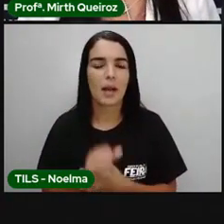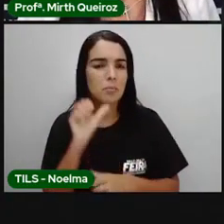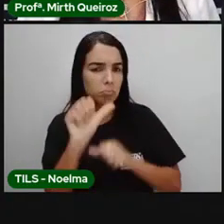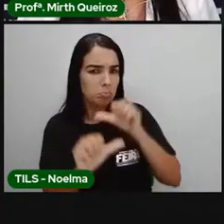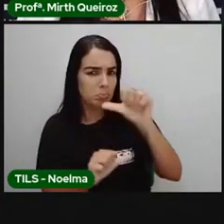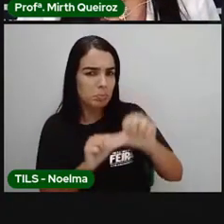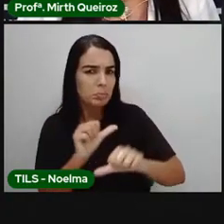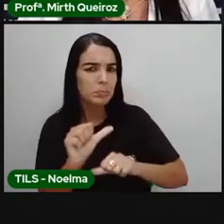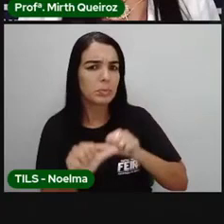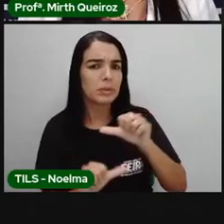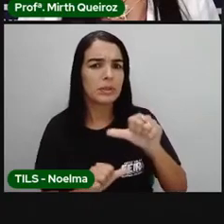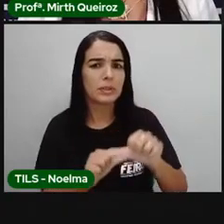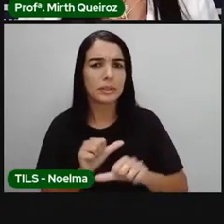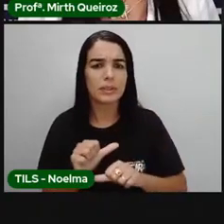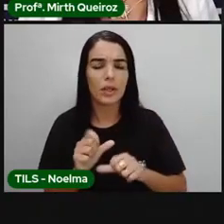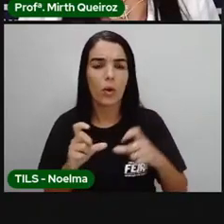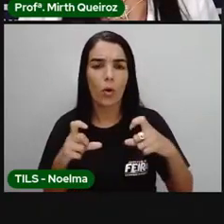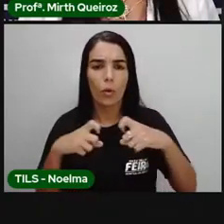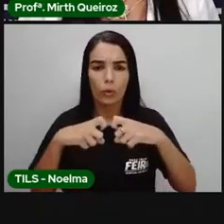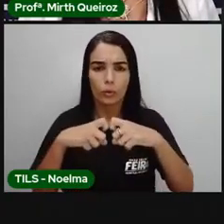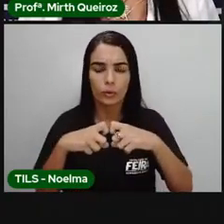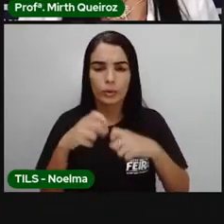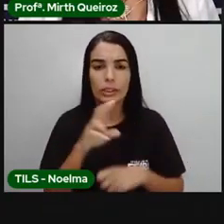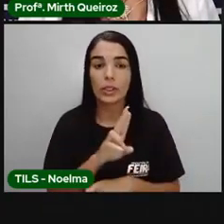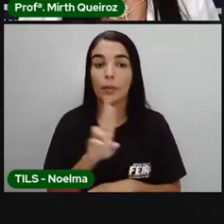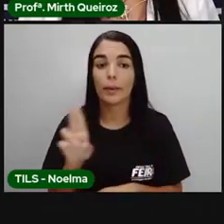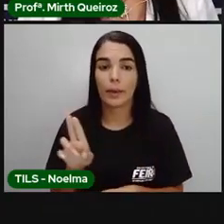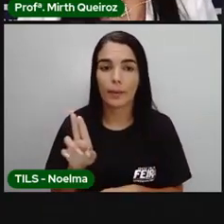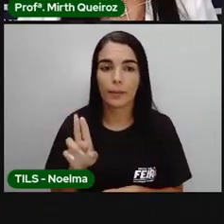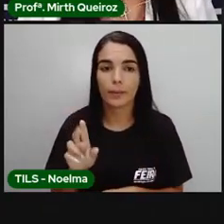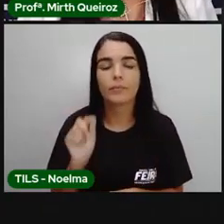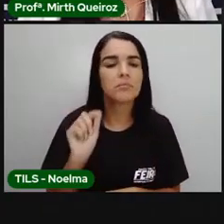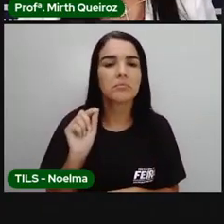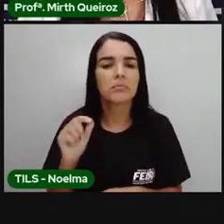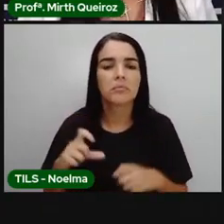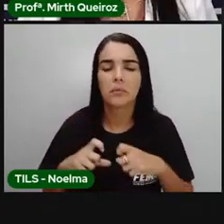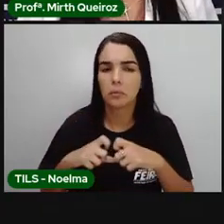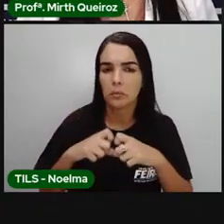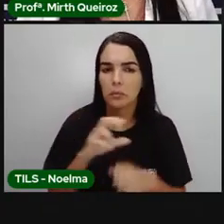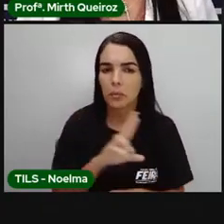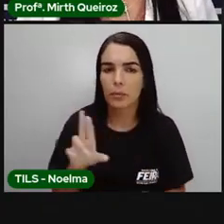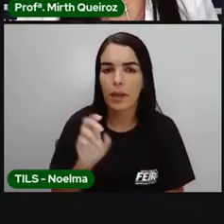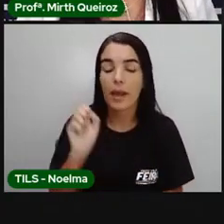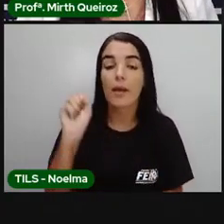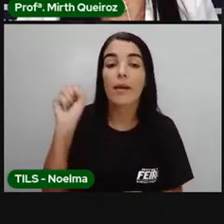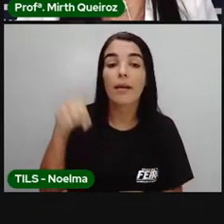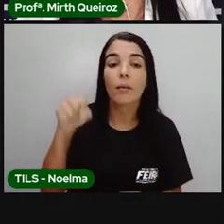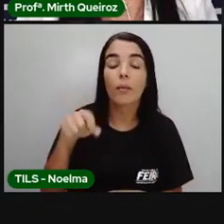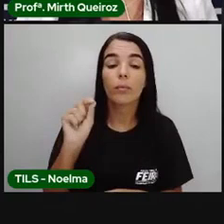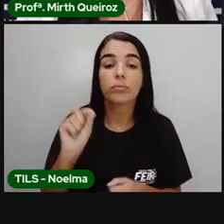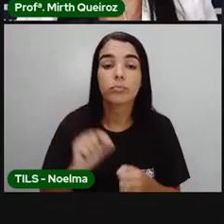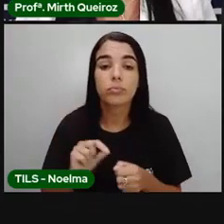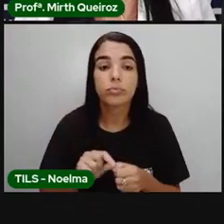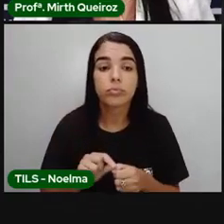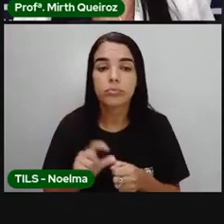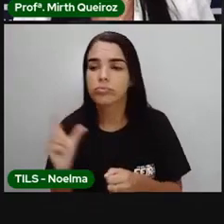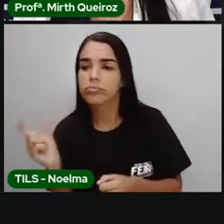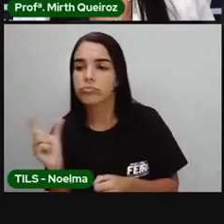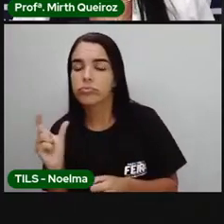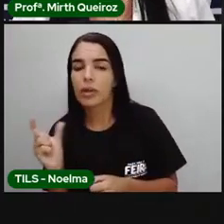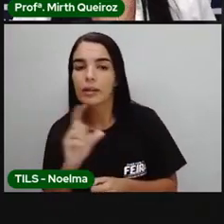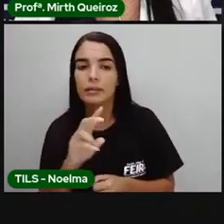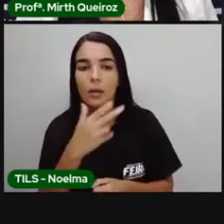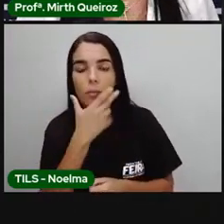Mudando e transformando. Concordância nominal. A concordância nominal, ela é feita pela variação de